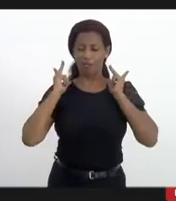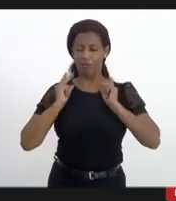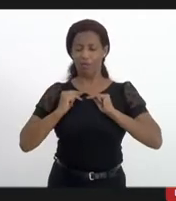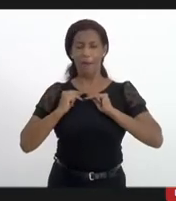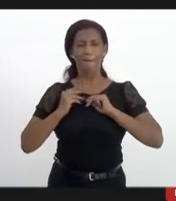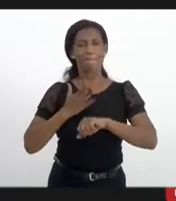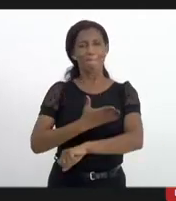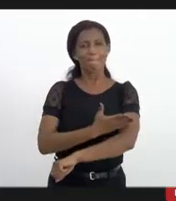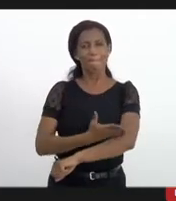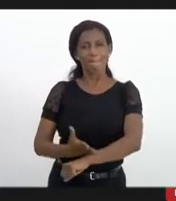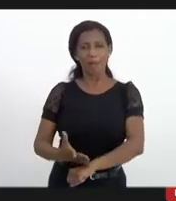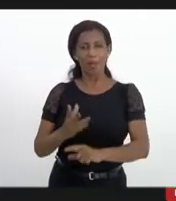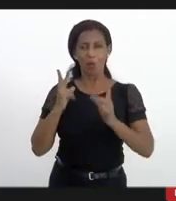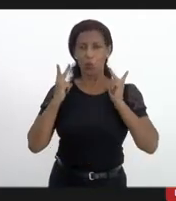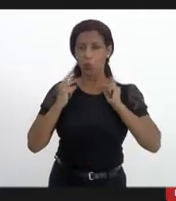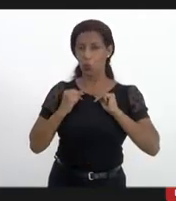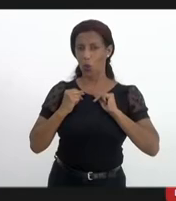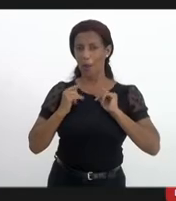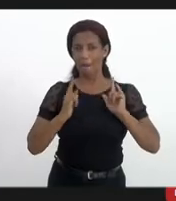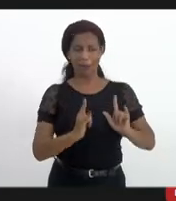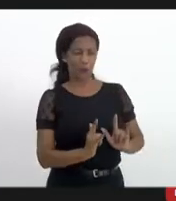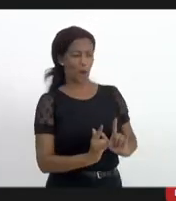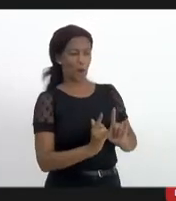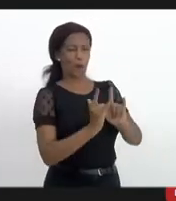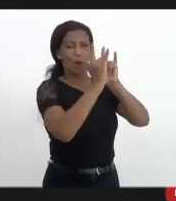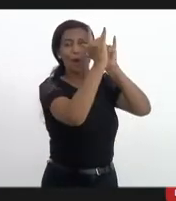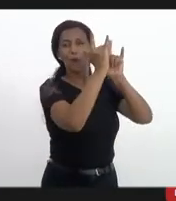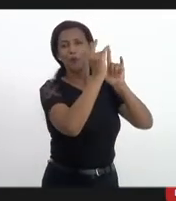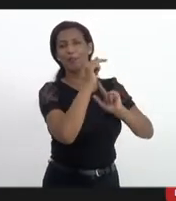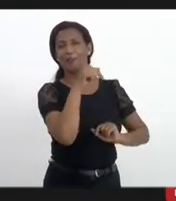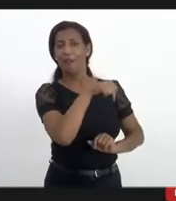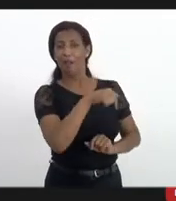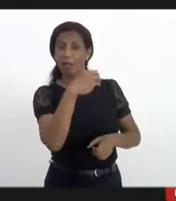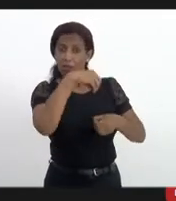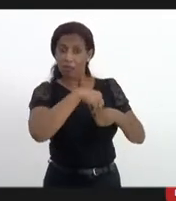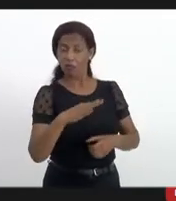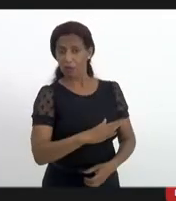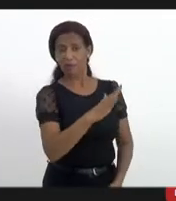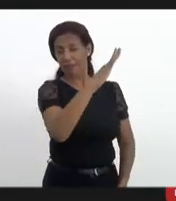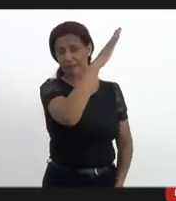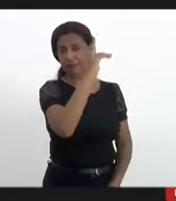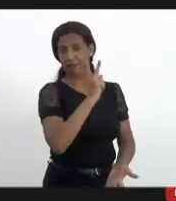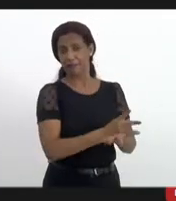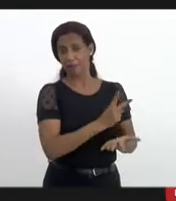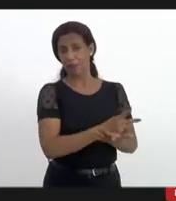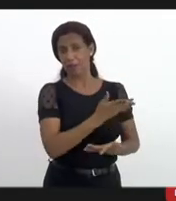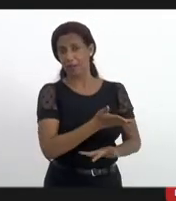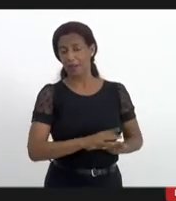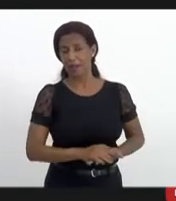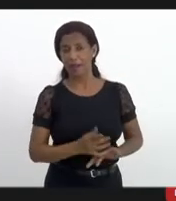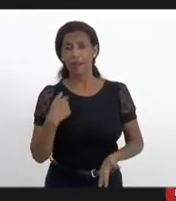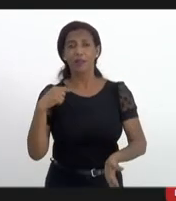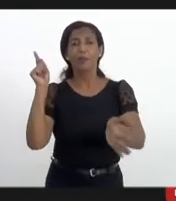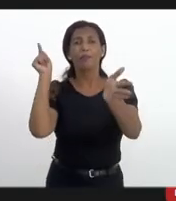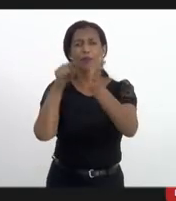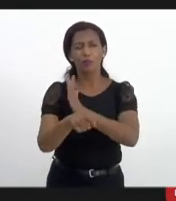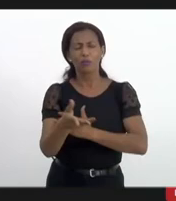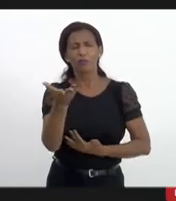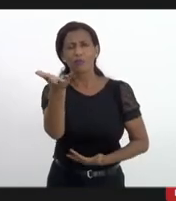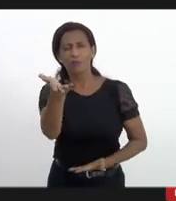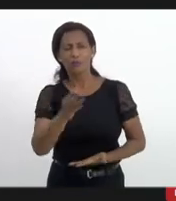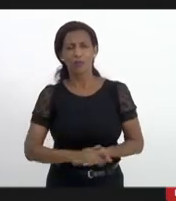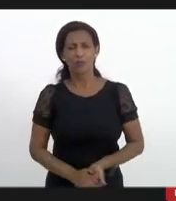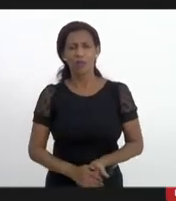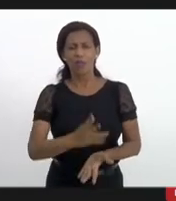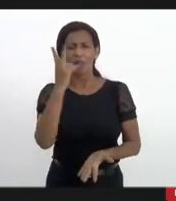que é aqueles que moram nos condomínios né e aí eu pergunto para o senhor delegado é é